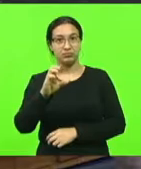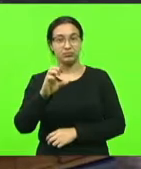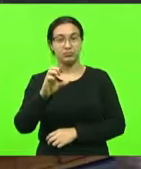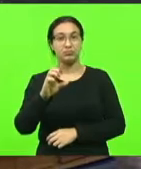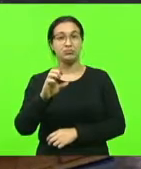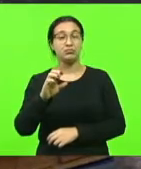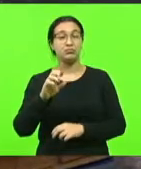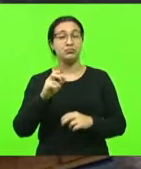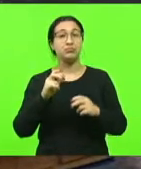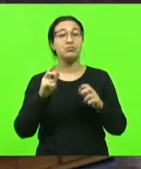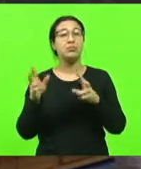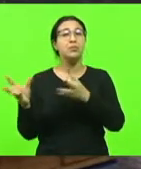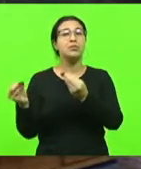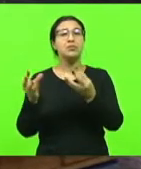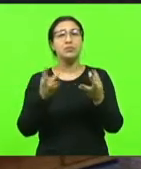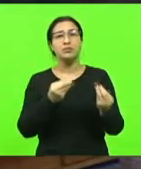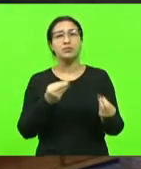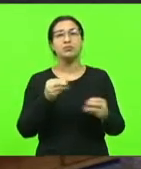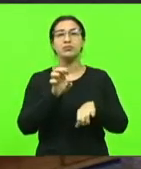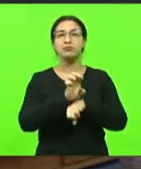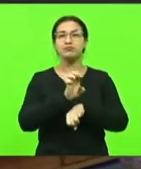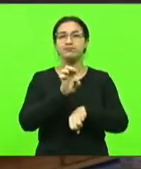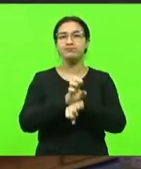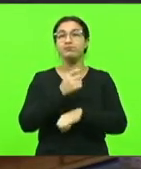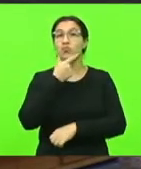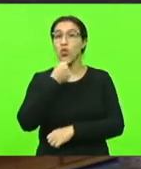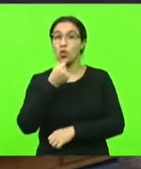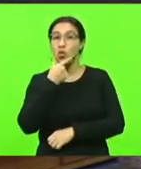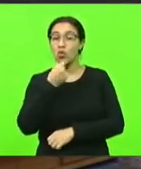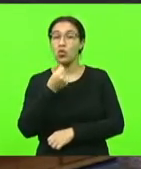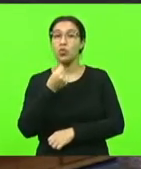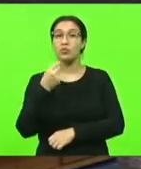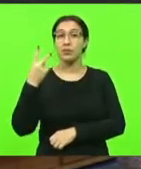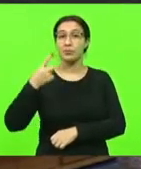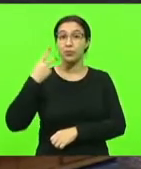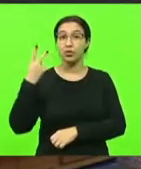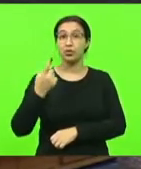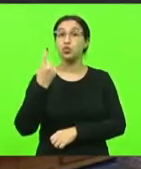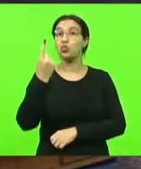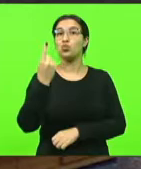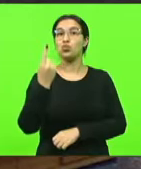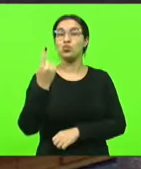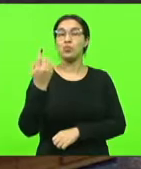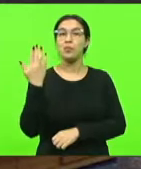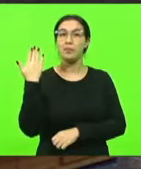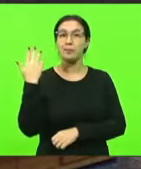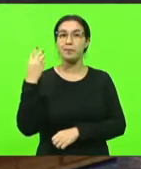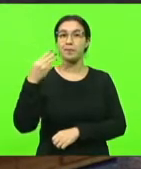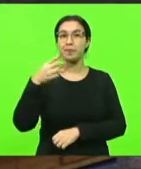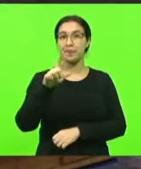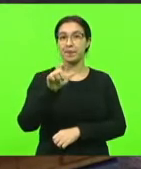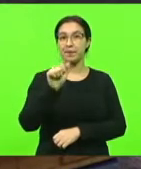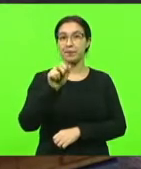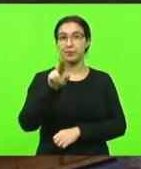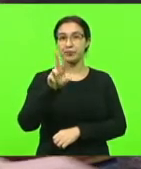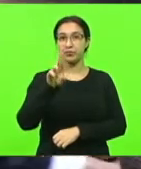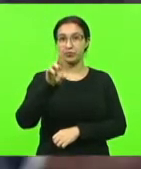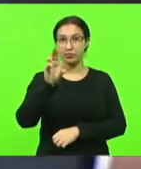estadistas políticos, inclusive um que é da minha cidade, que foi um exímio